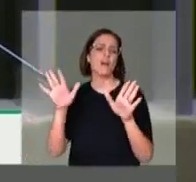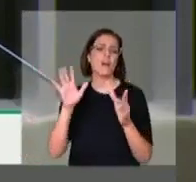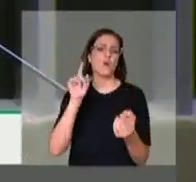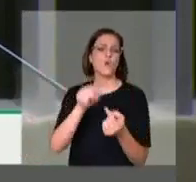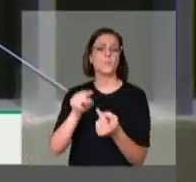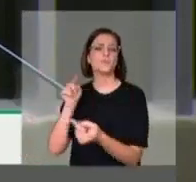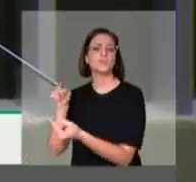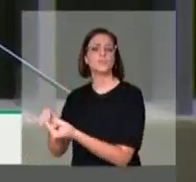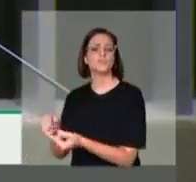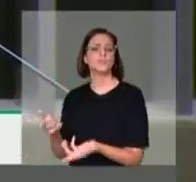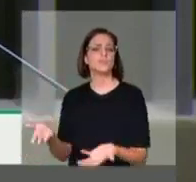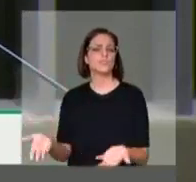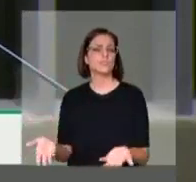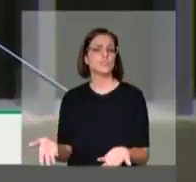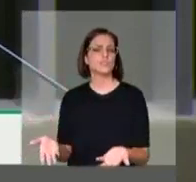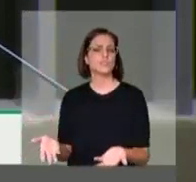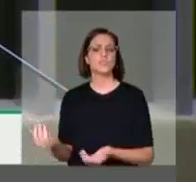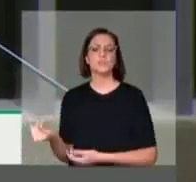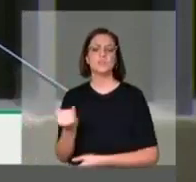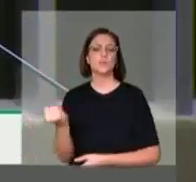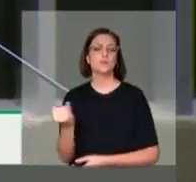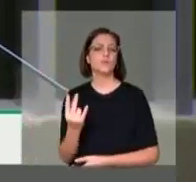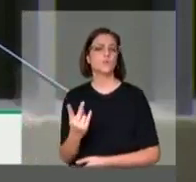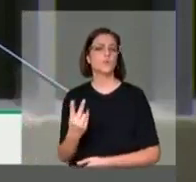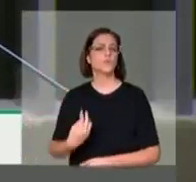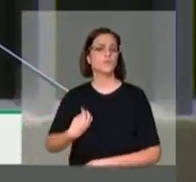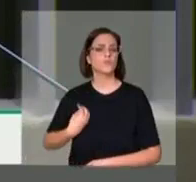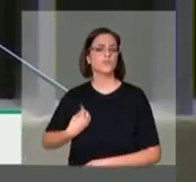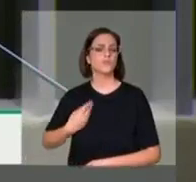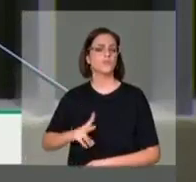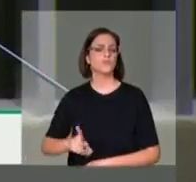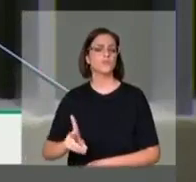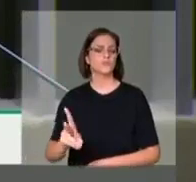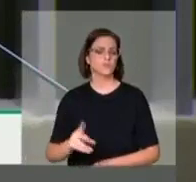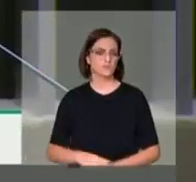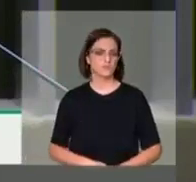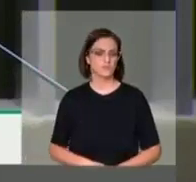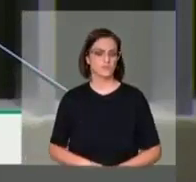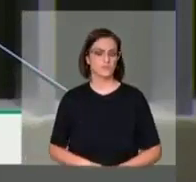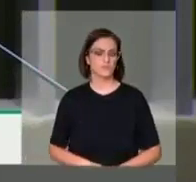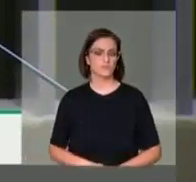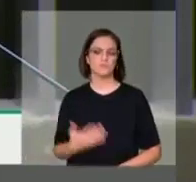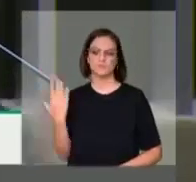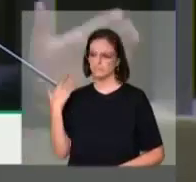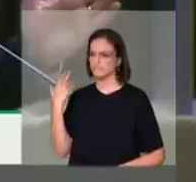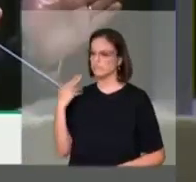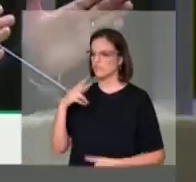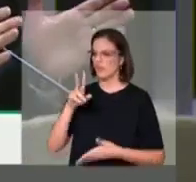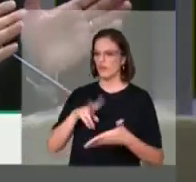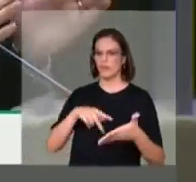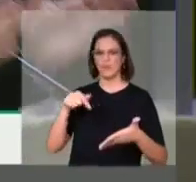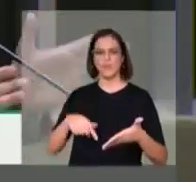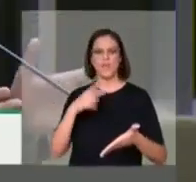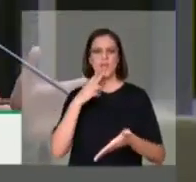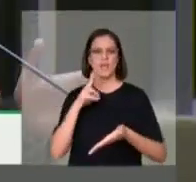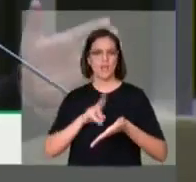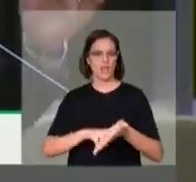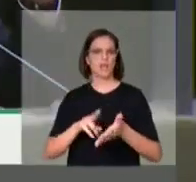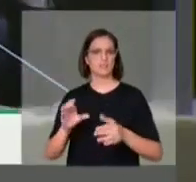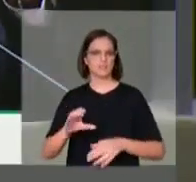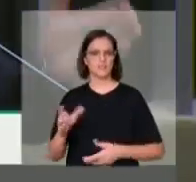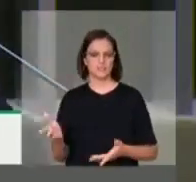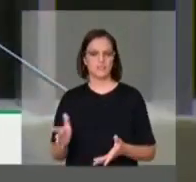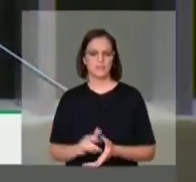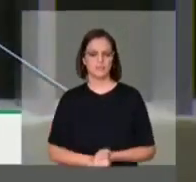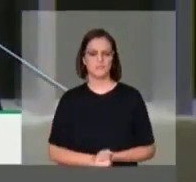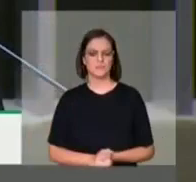complementares, como há pouco disse, uma carta de todo o setor de ciência brasileiro. Portanto, vamos, ao contrário,